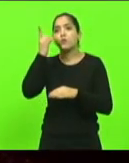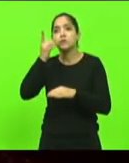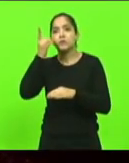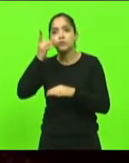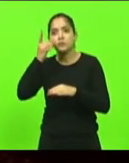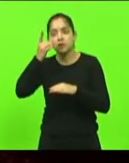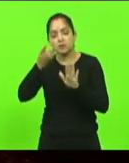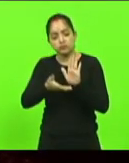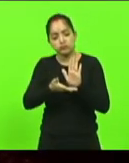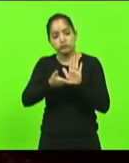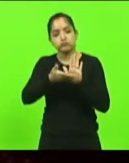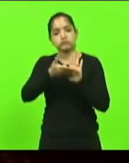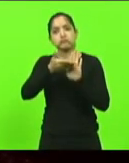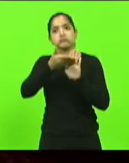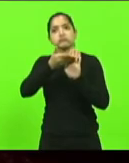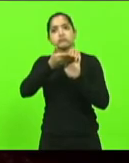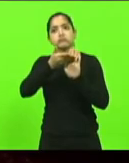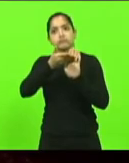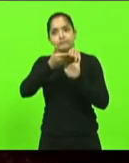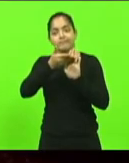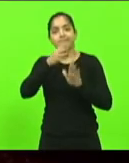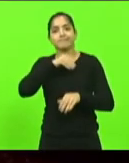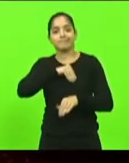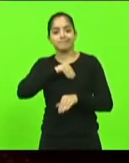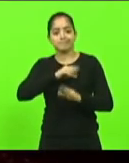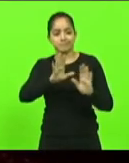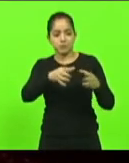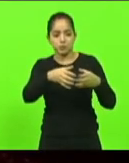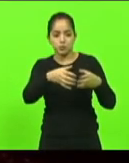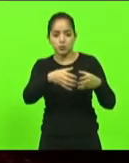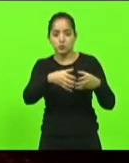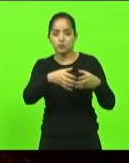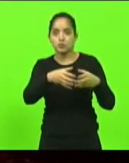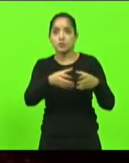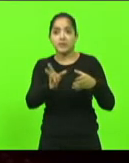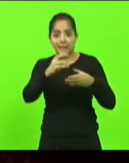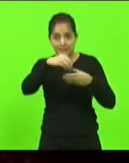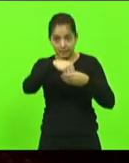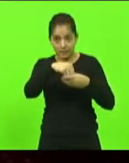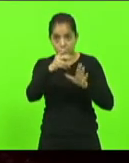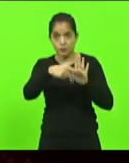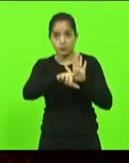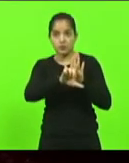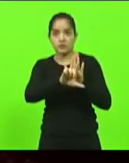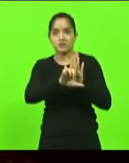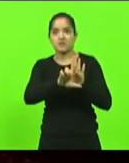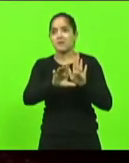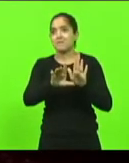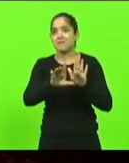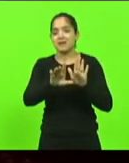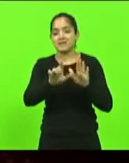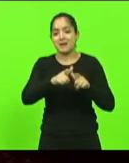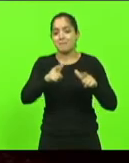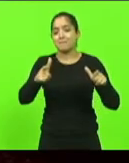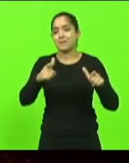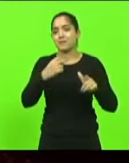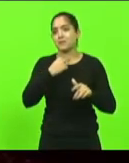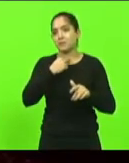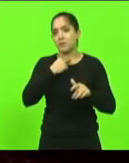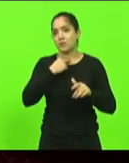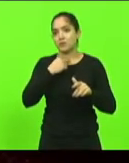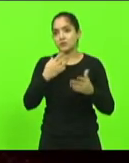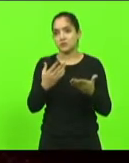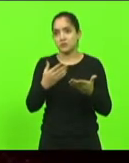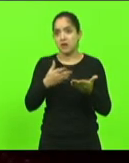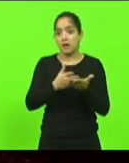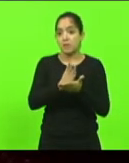aumento de salário de uma determinada categoria. Está dentro de um projeto, mas nós não podemos ampliar aquilo ali. Ou nós aprovamos ou